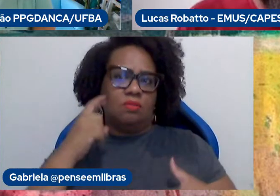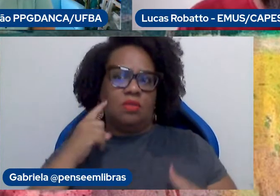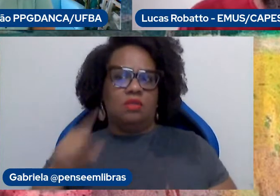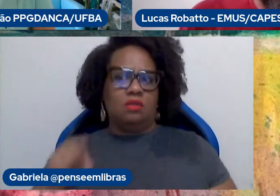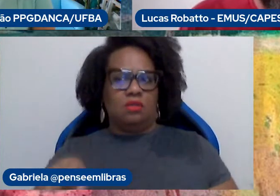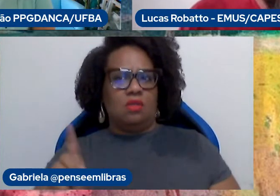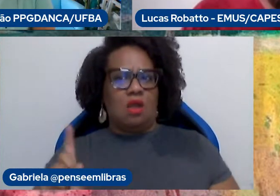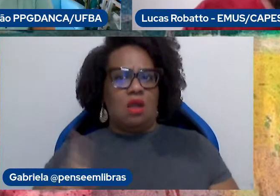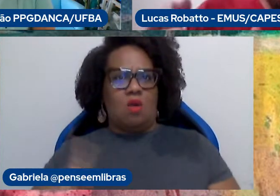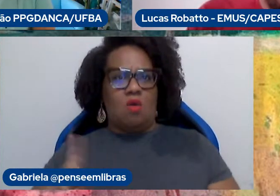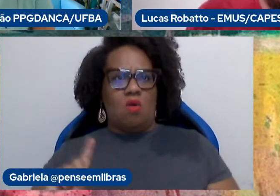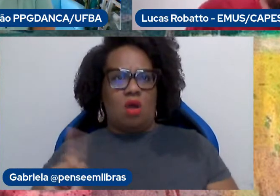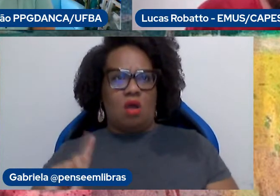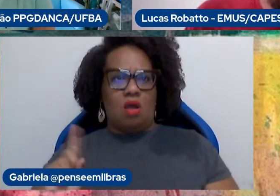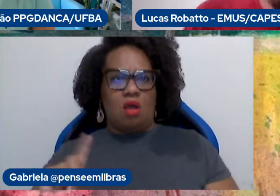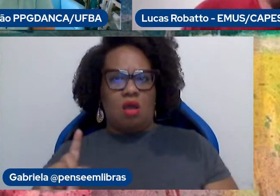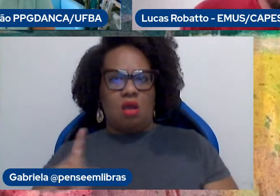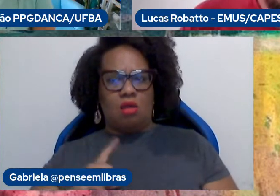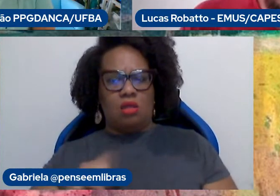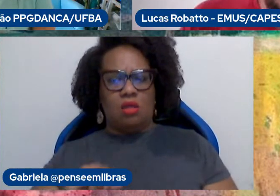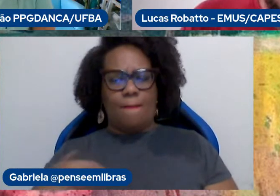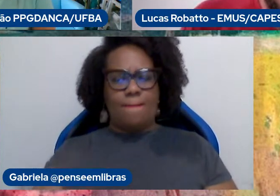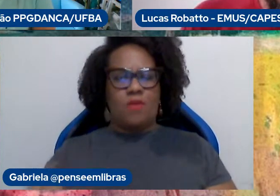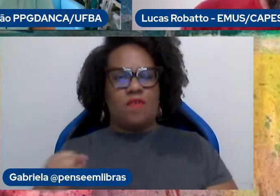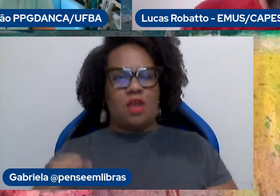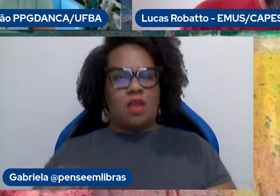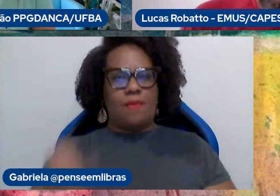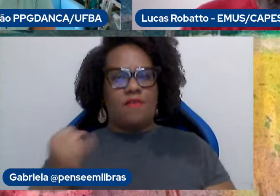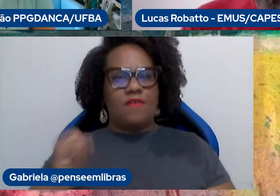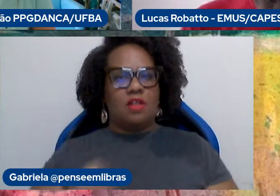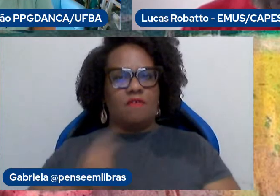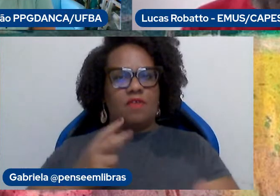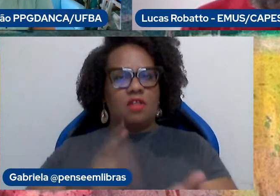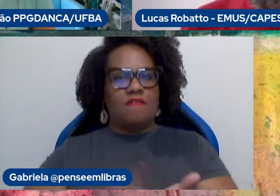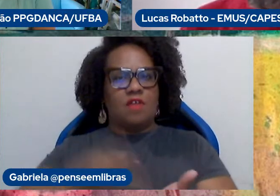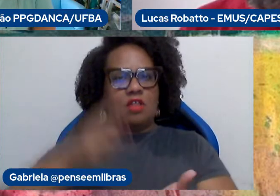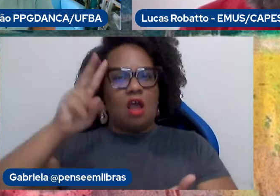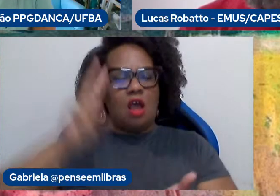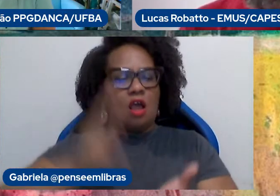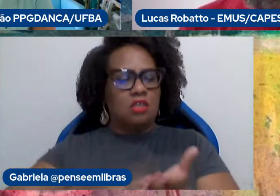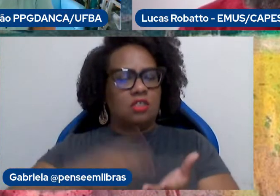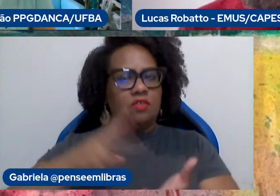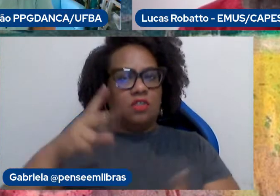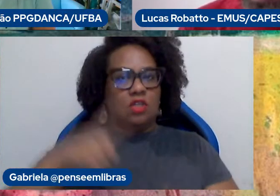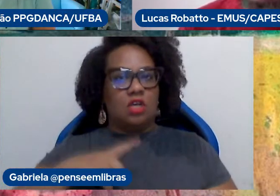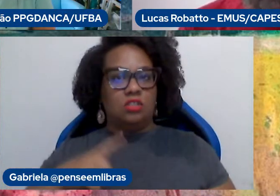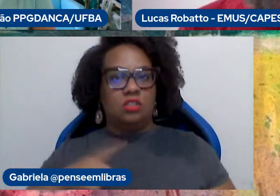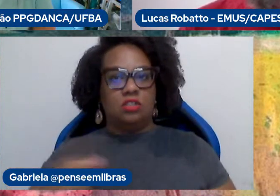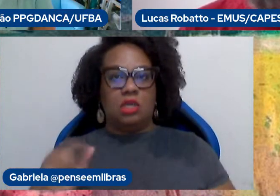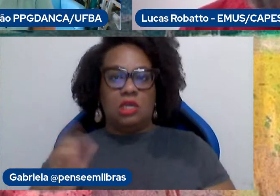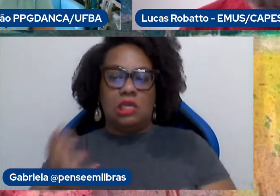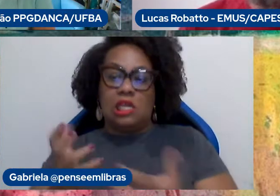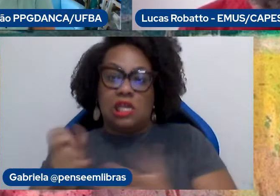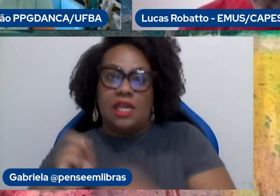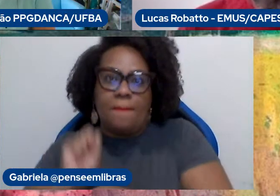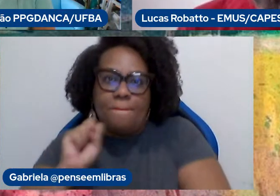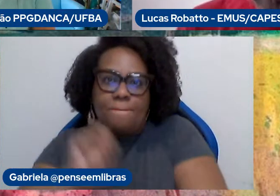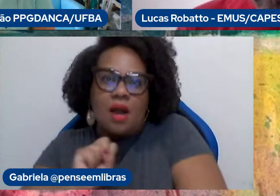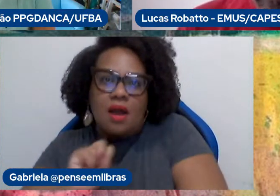digamos assim, tirando vantagem desse, desse, de parar, né, a avaliação.